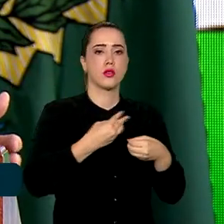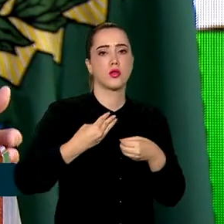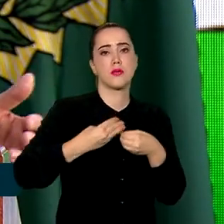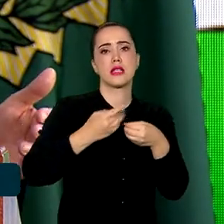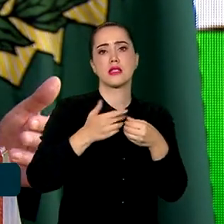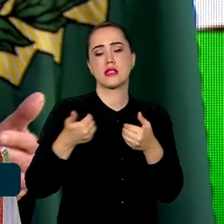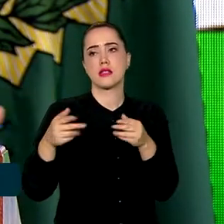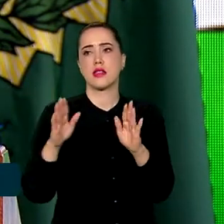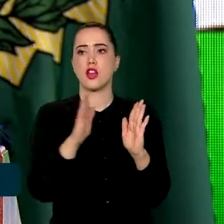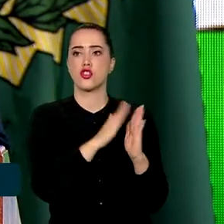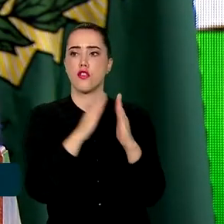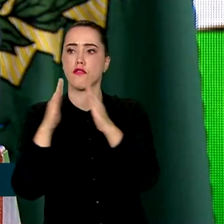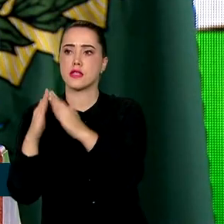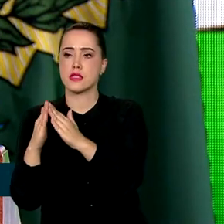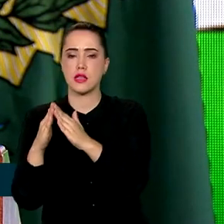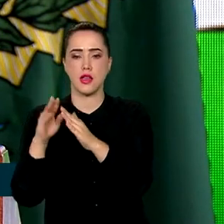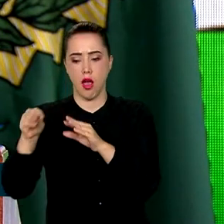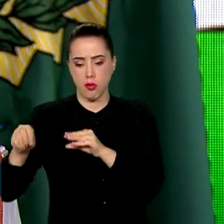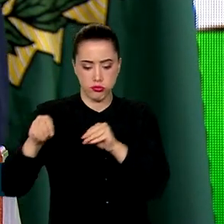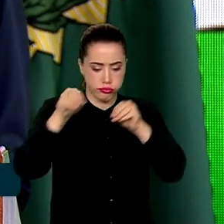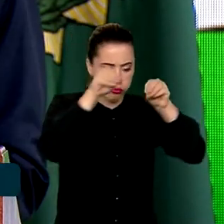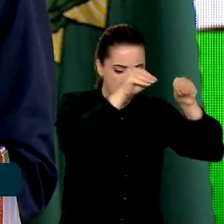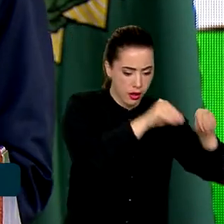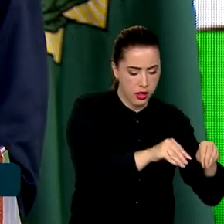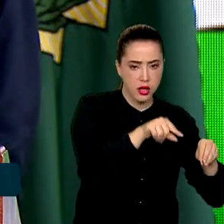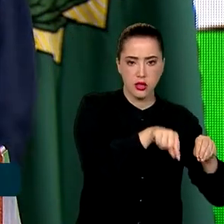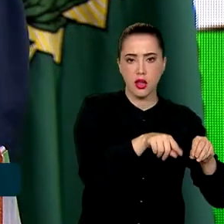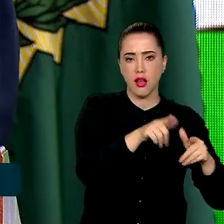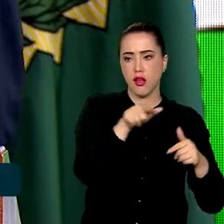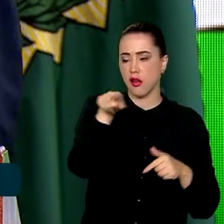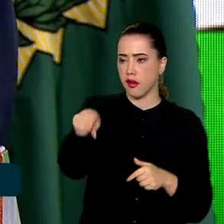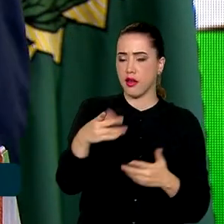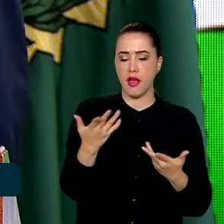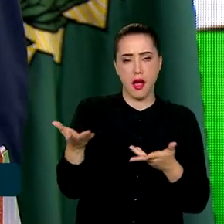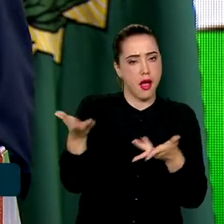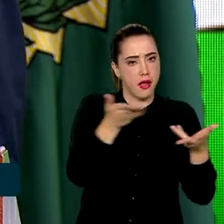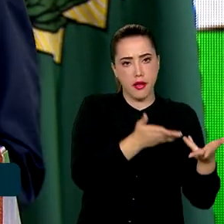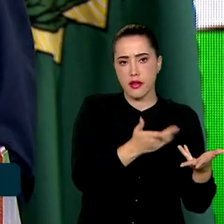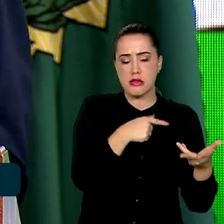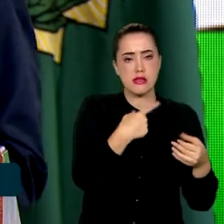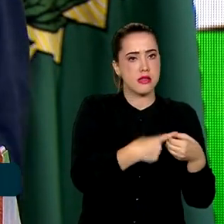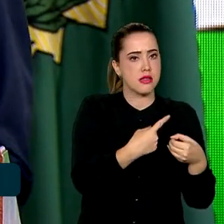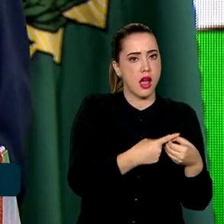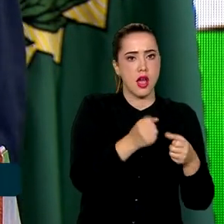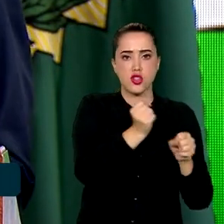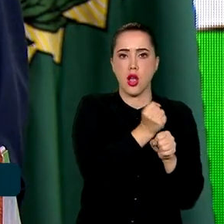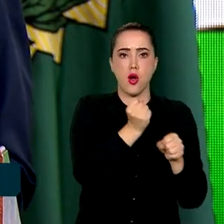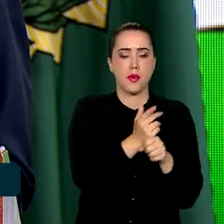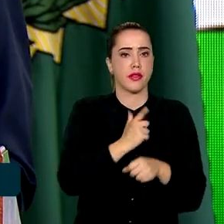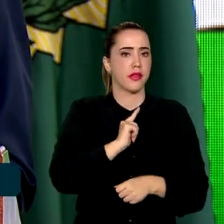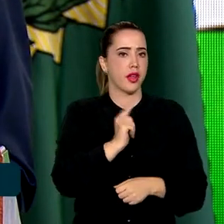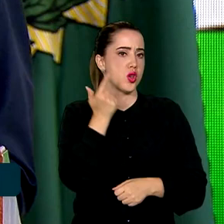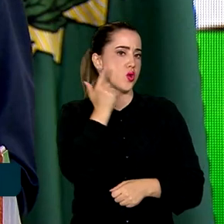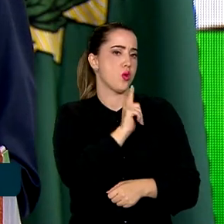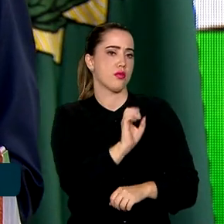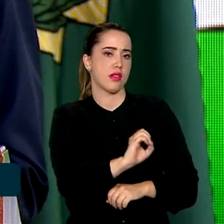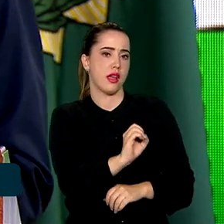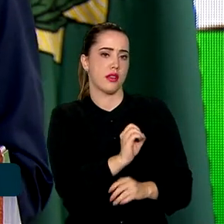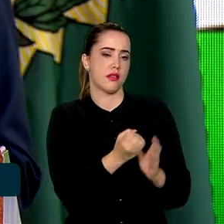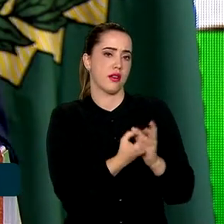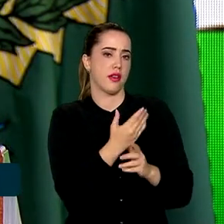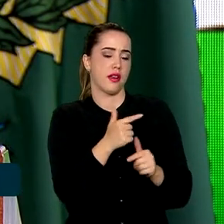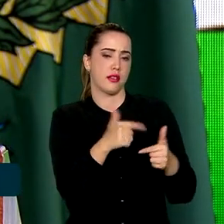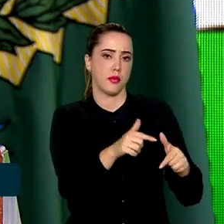vizinha, leva trabalhadores de outra cidade e a cidade que está recebendo a obra, sabe, não consegue gerar nenhum emprego.